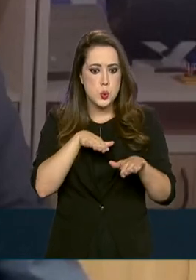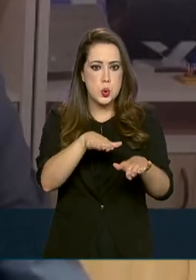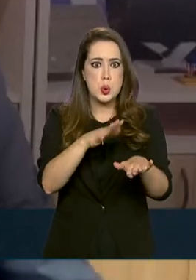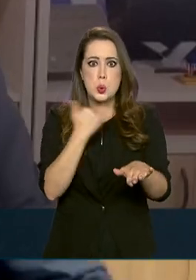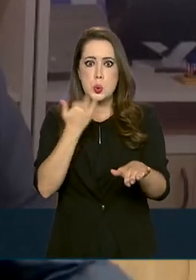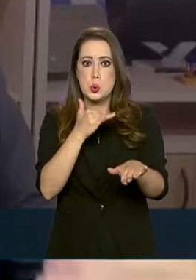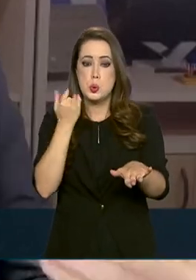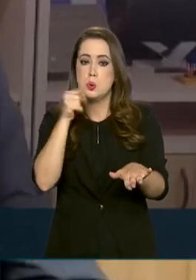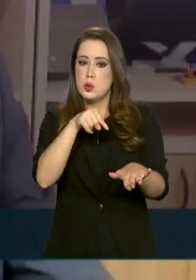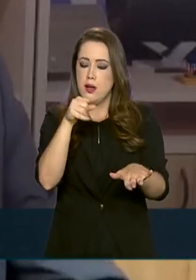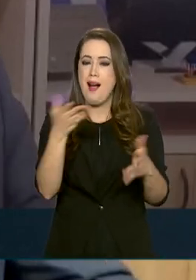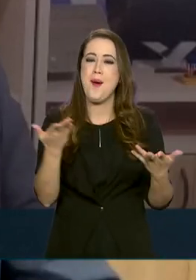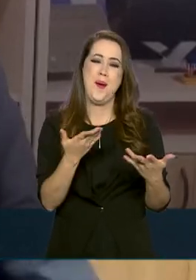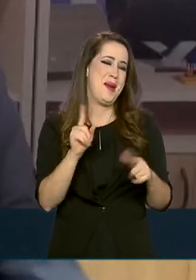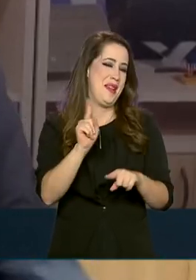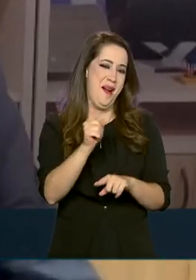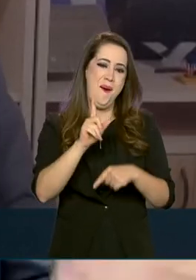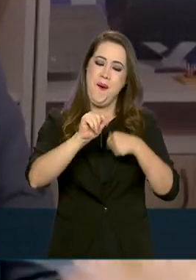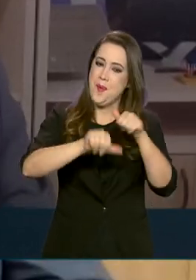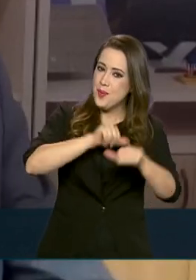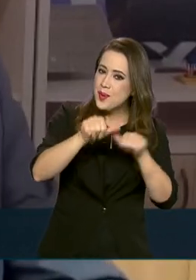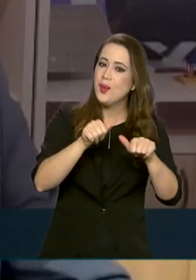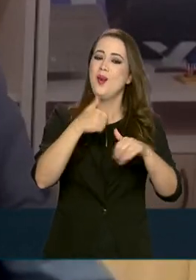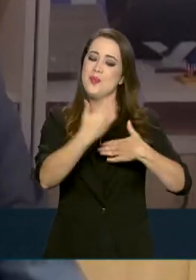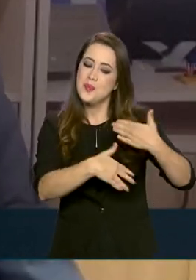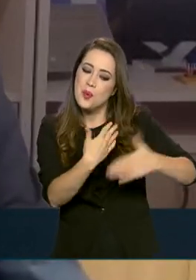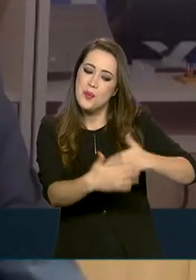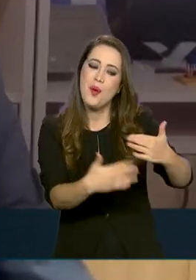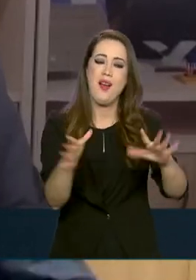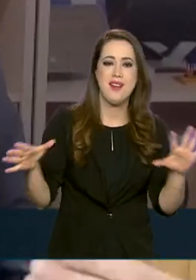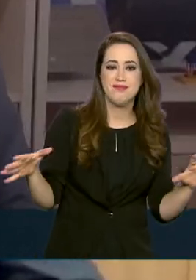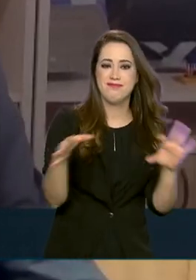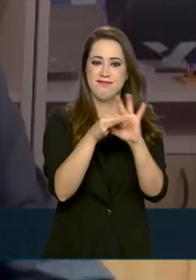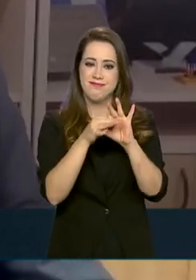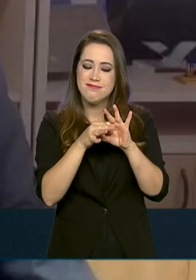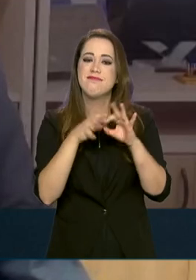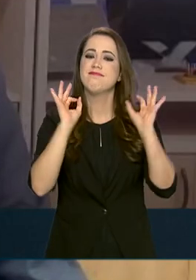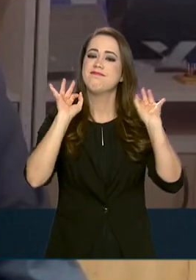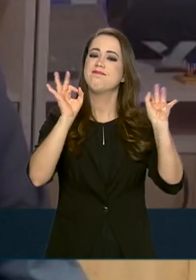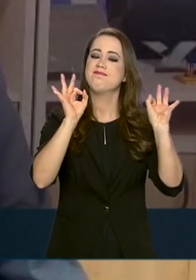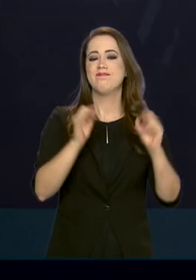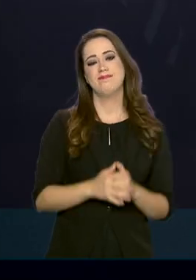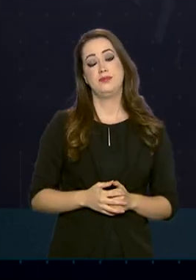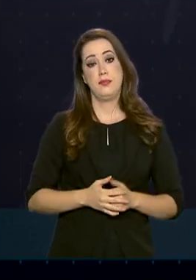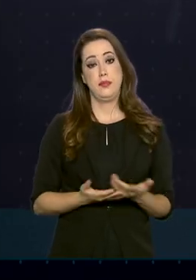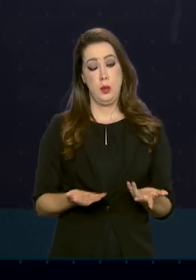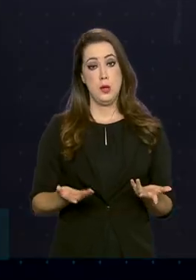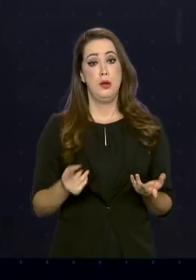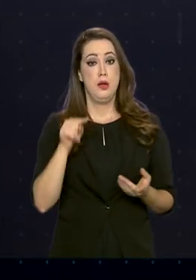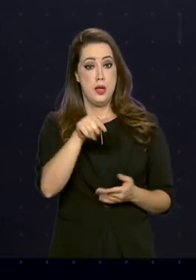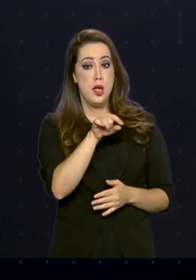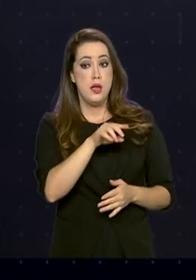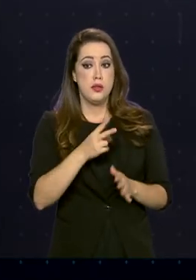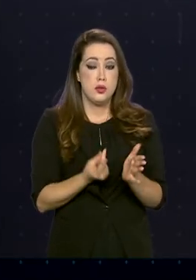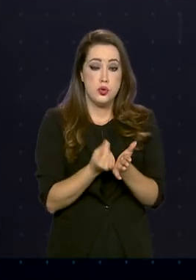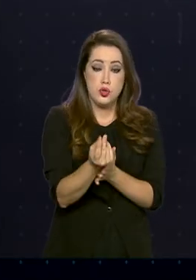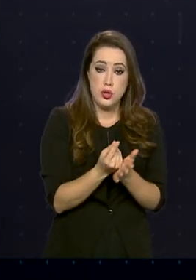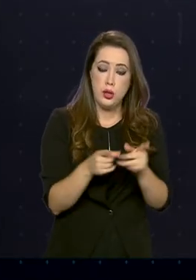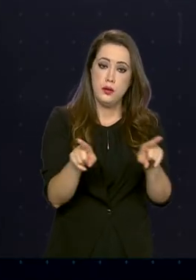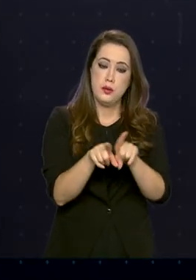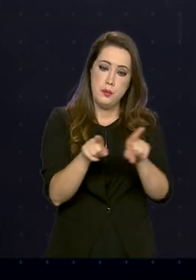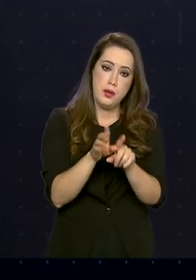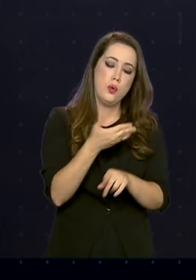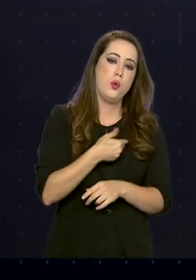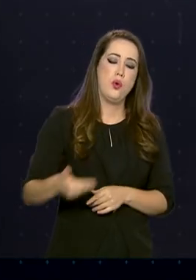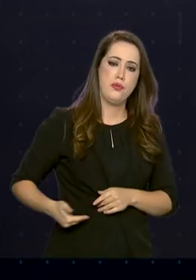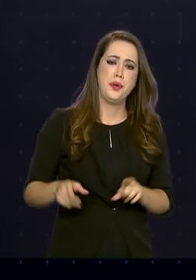Morte, como a Rodovia do Progresso, a Rodovia da Integração, a Rodovia da Eficiência Logística. Além desses investimentos, o governo